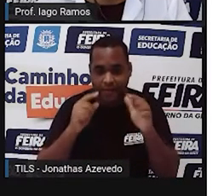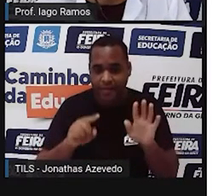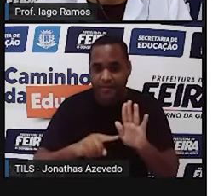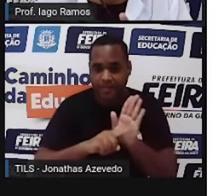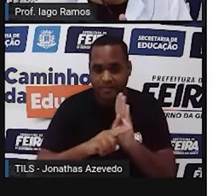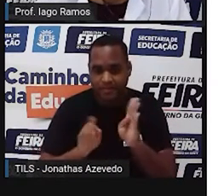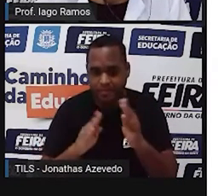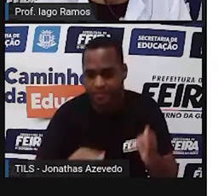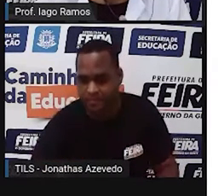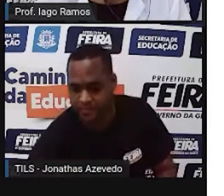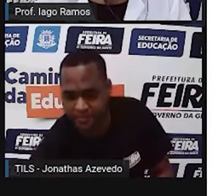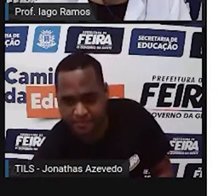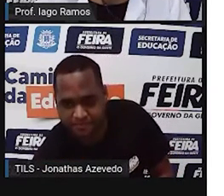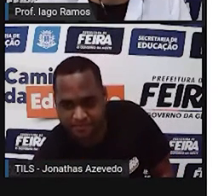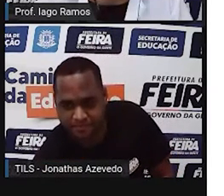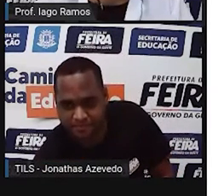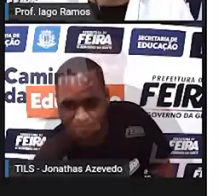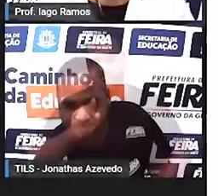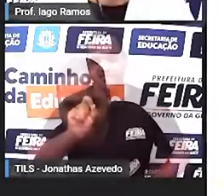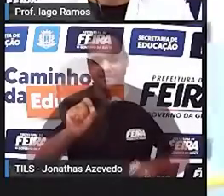Vamos lá? Eu vou aqui.